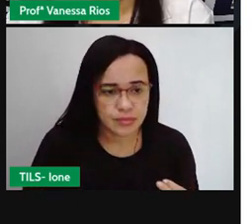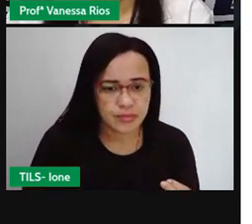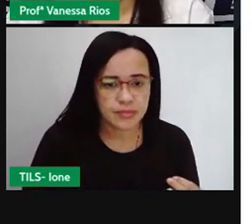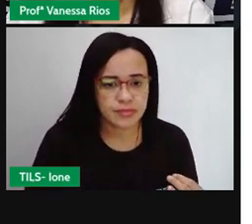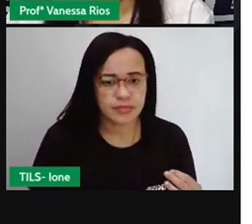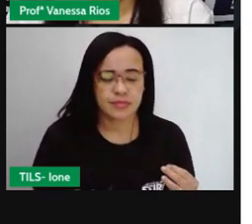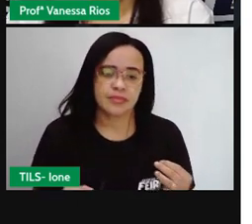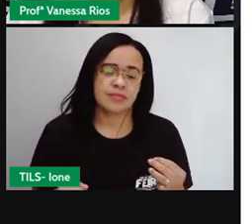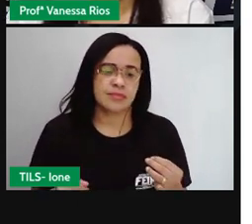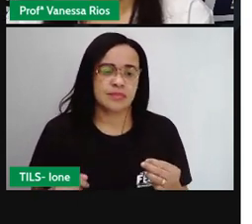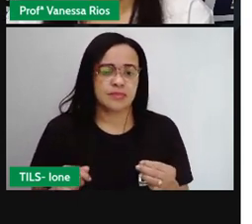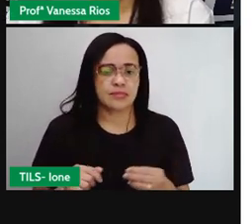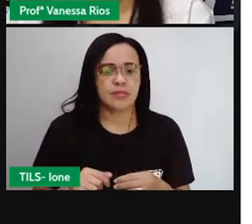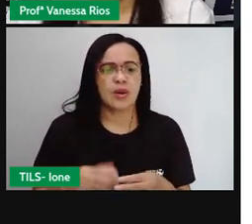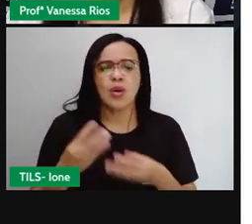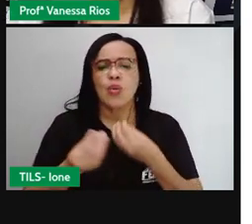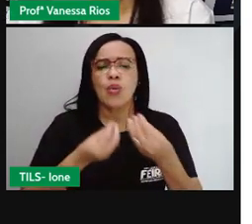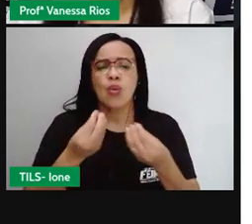à abertura, não é?